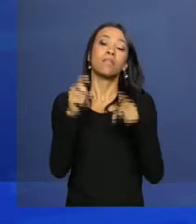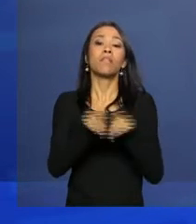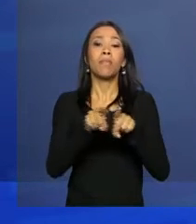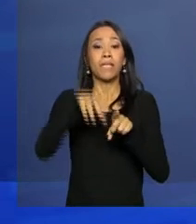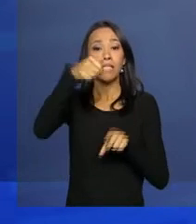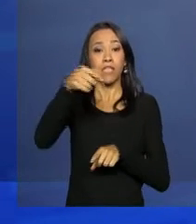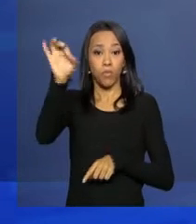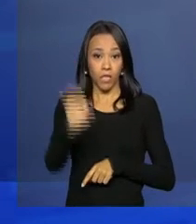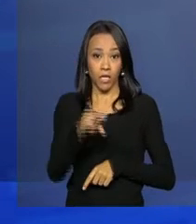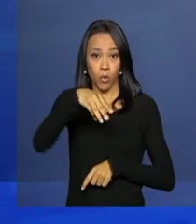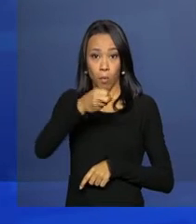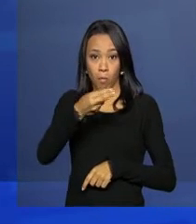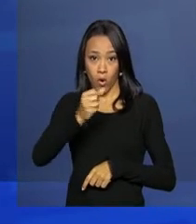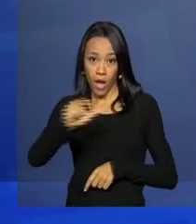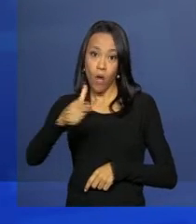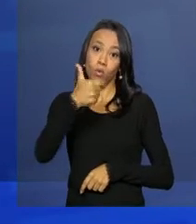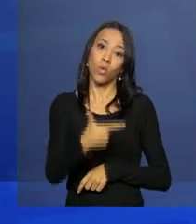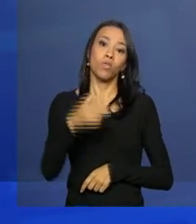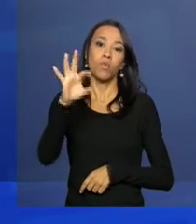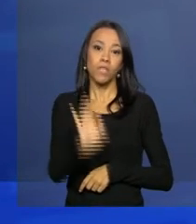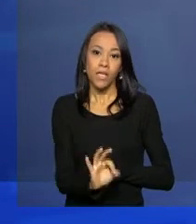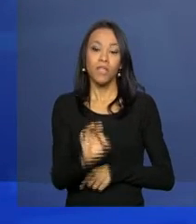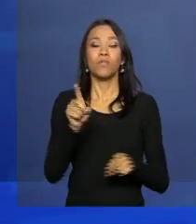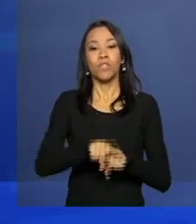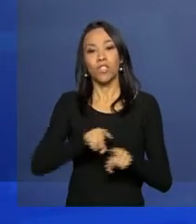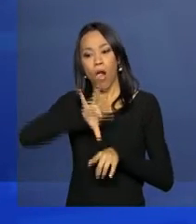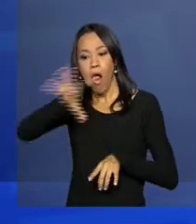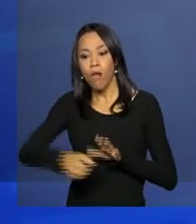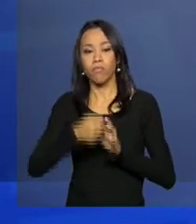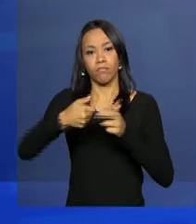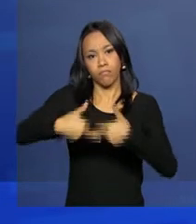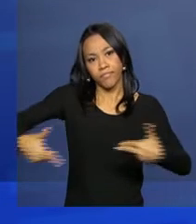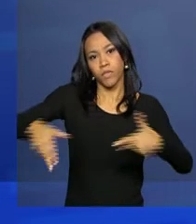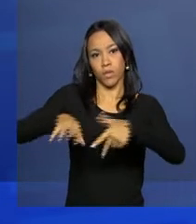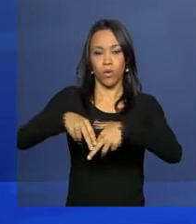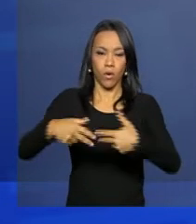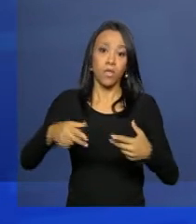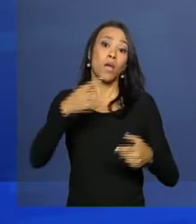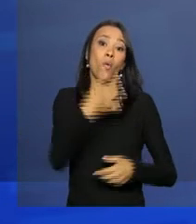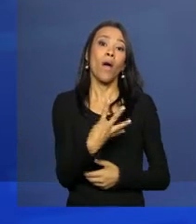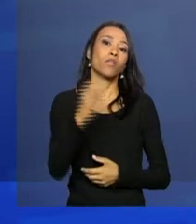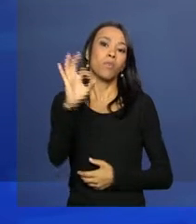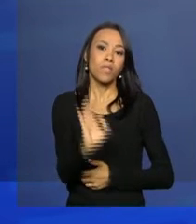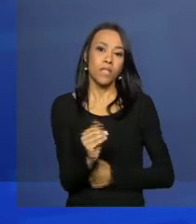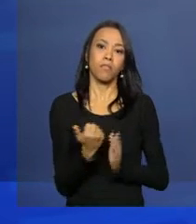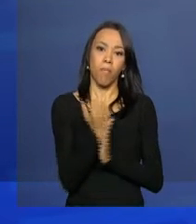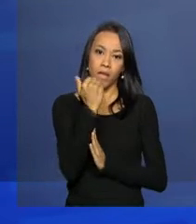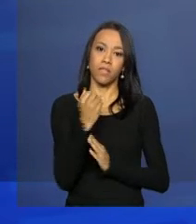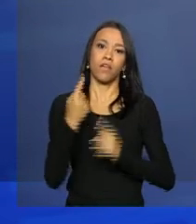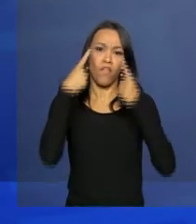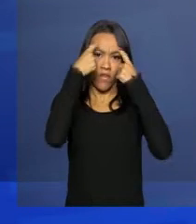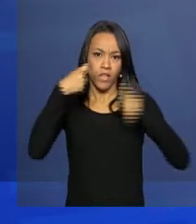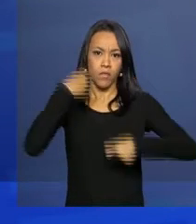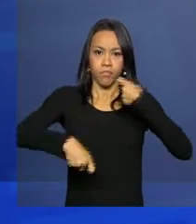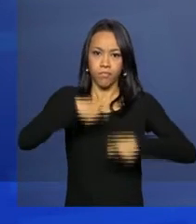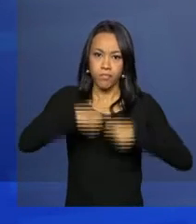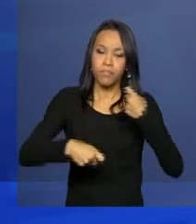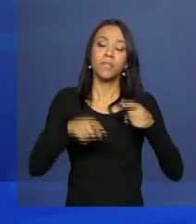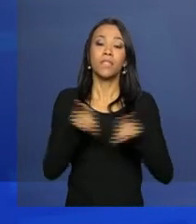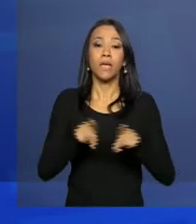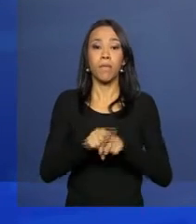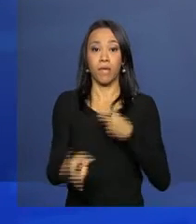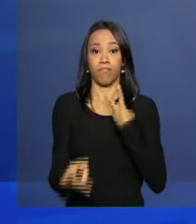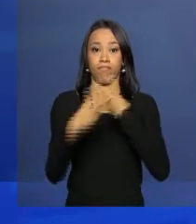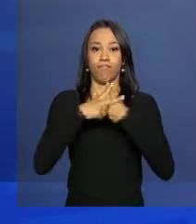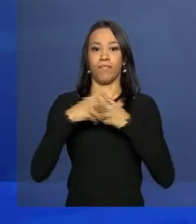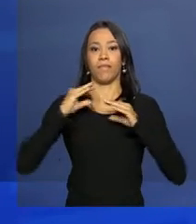violência moral, 2% violência patrimonial, mais de 4% violência sexual, 5% por cárcere